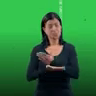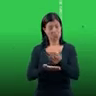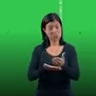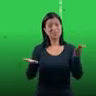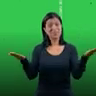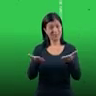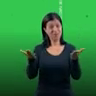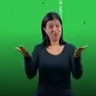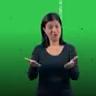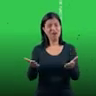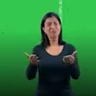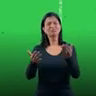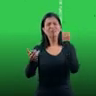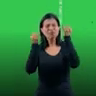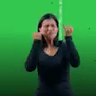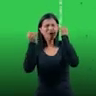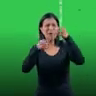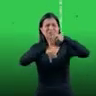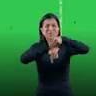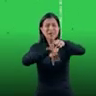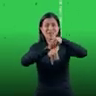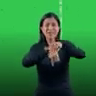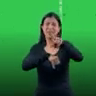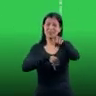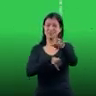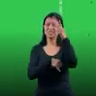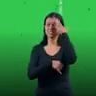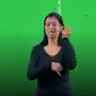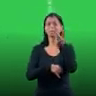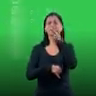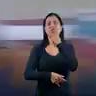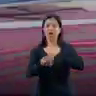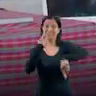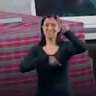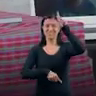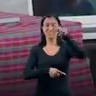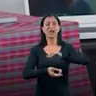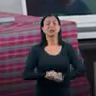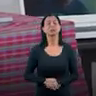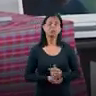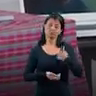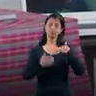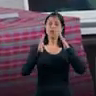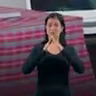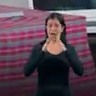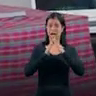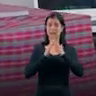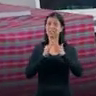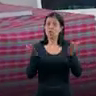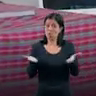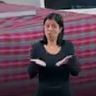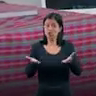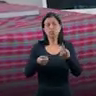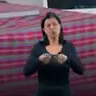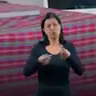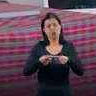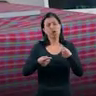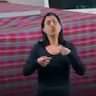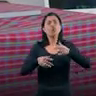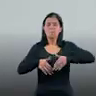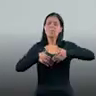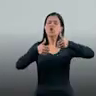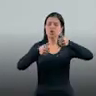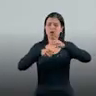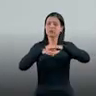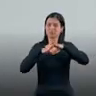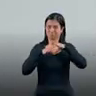Começa agora o programa de quem vai fazer Vitória avançar. Eu tô aqui de casa hoje porque eu tô recuperando do